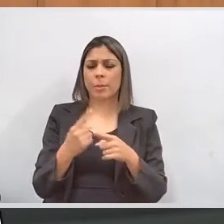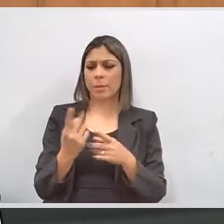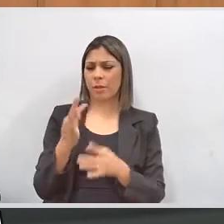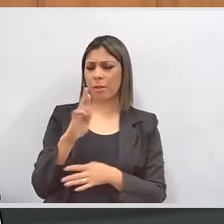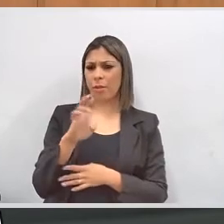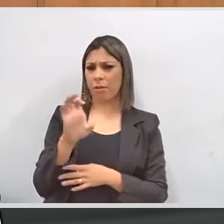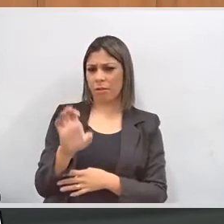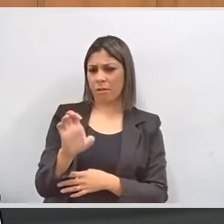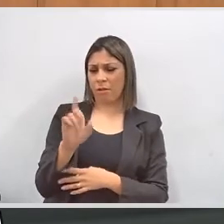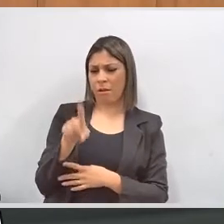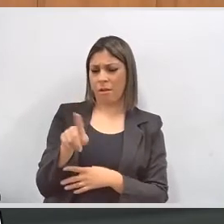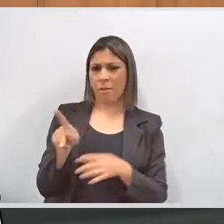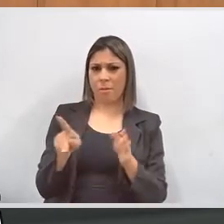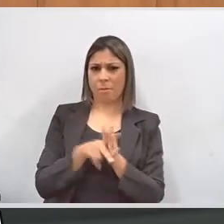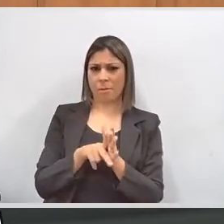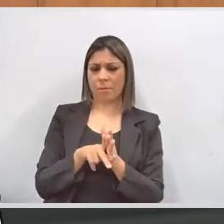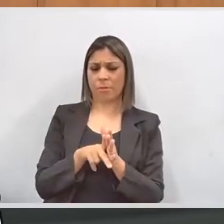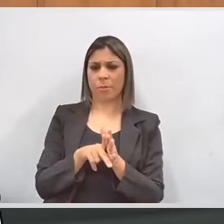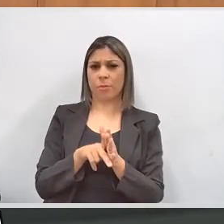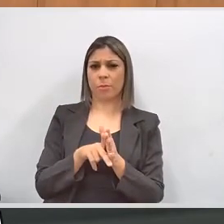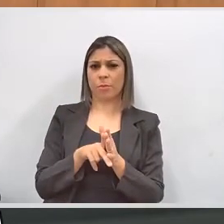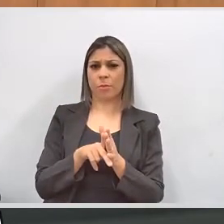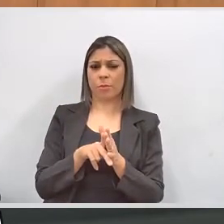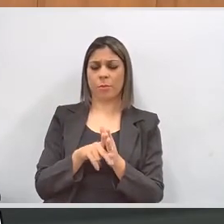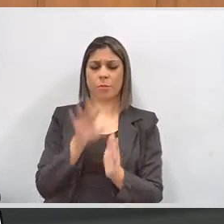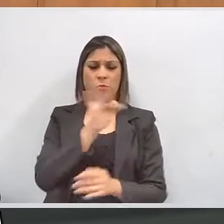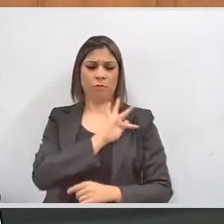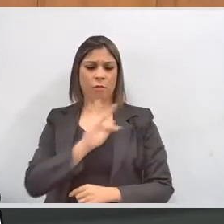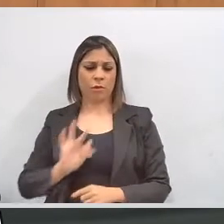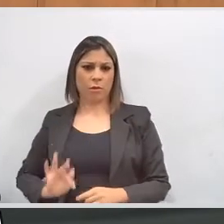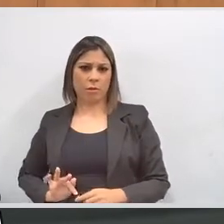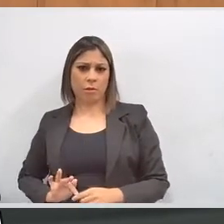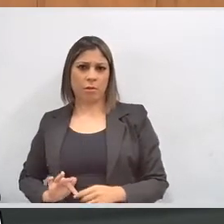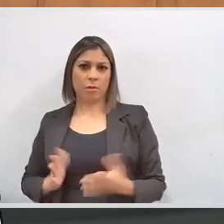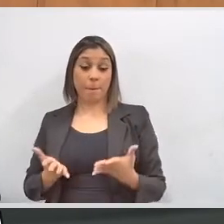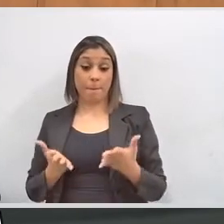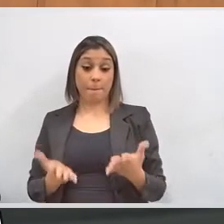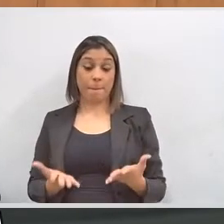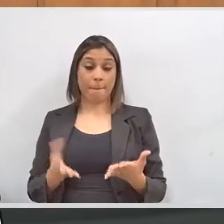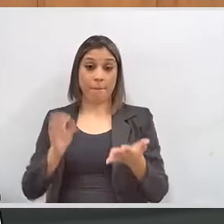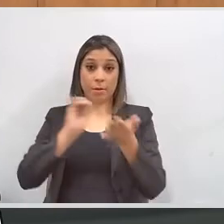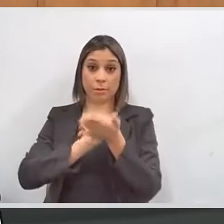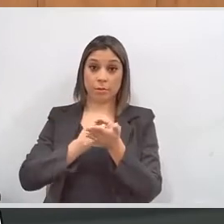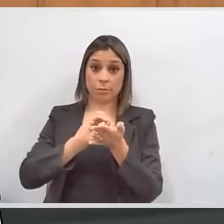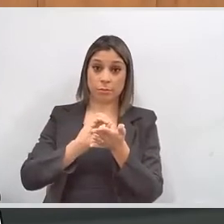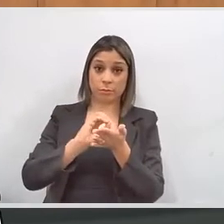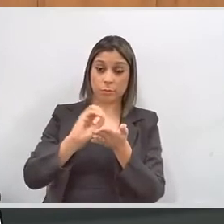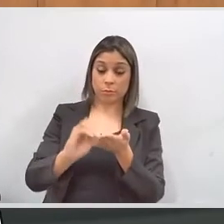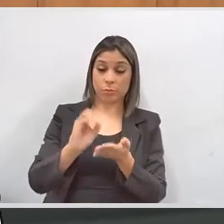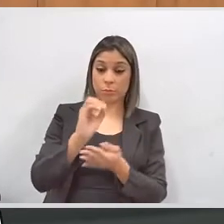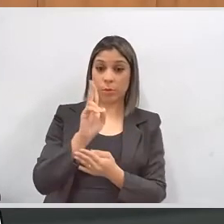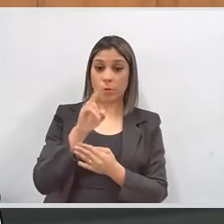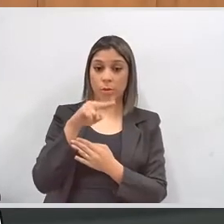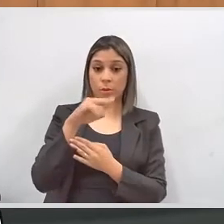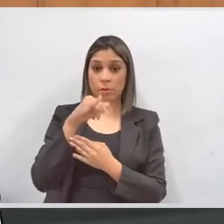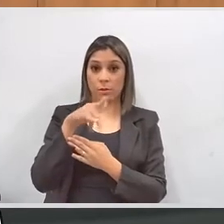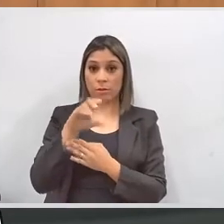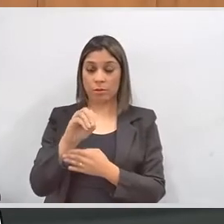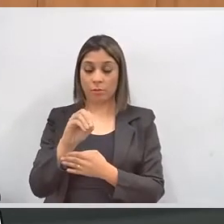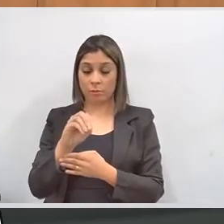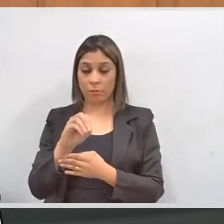seja um órgão do Poder Judiciário Federal, com orçamento da União,